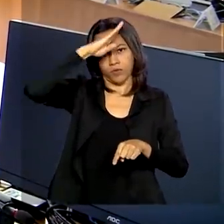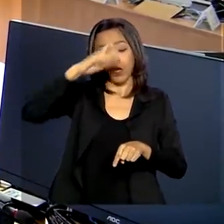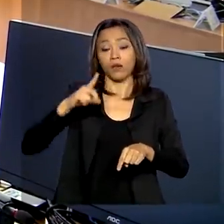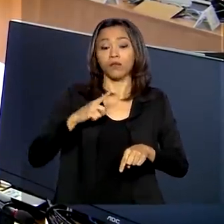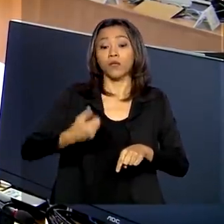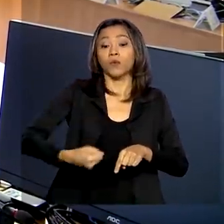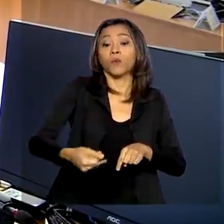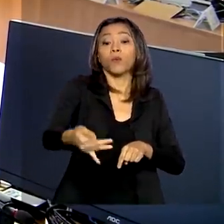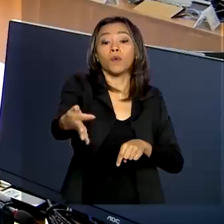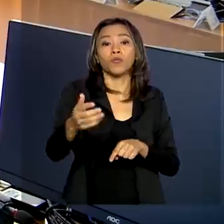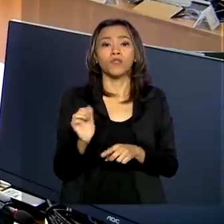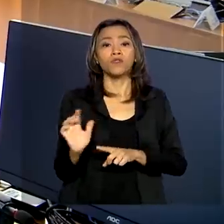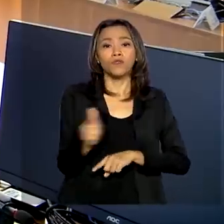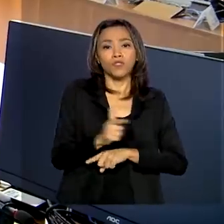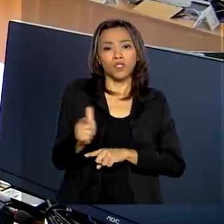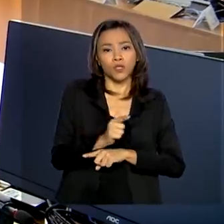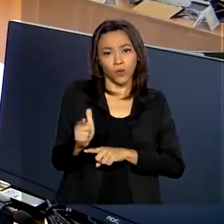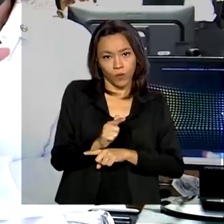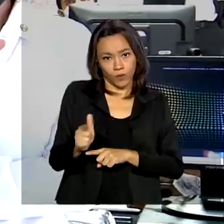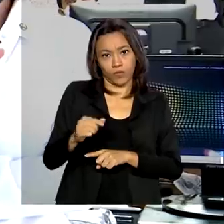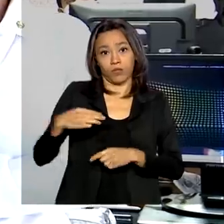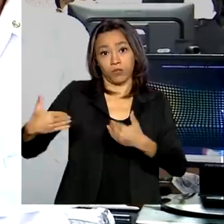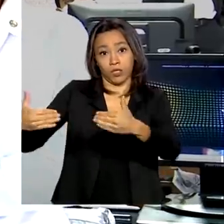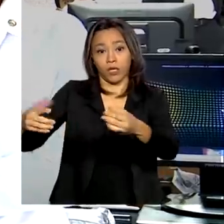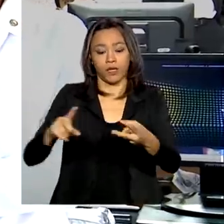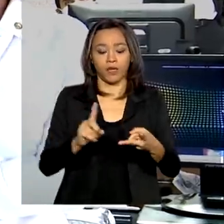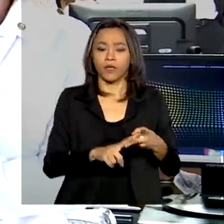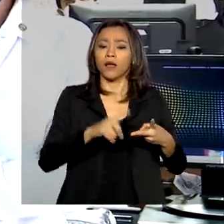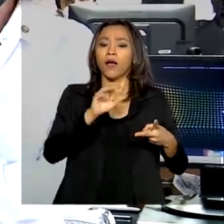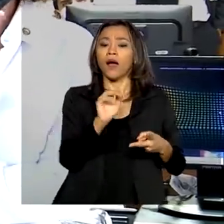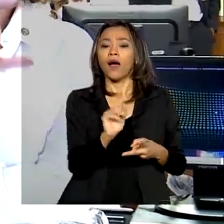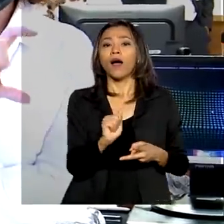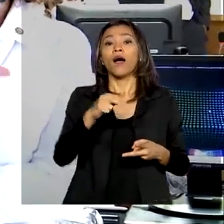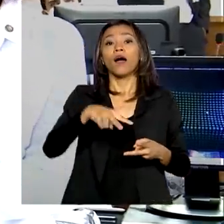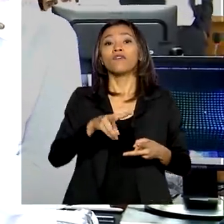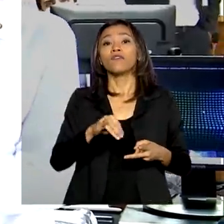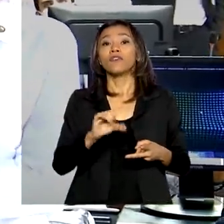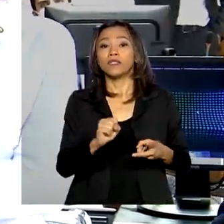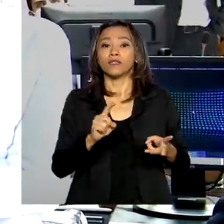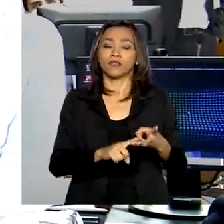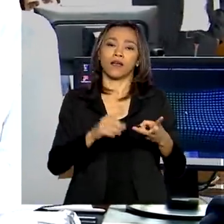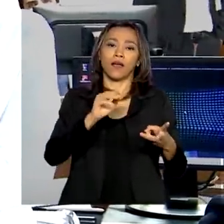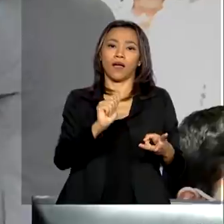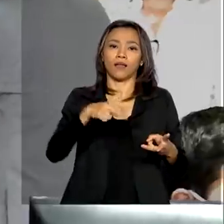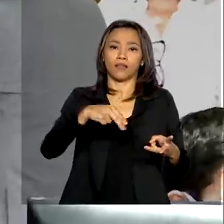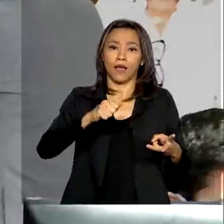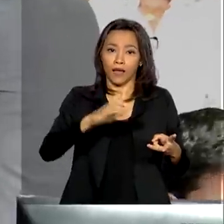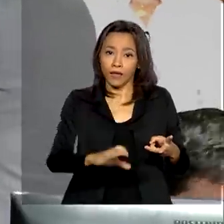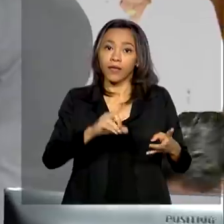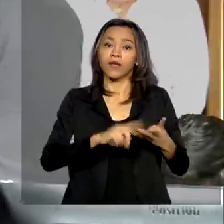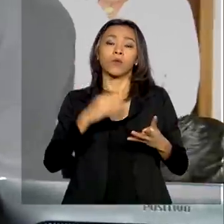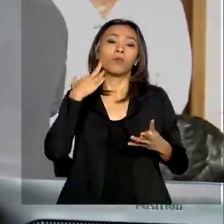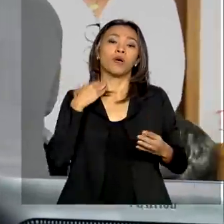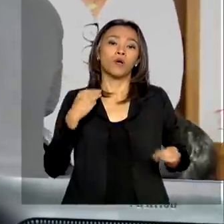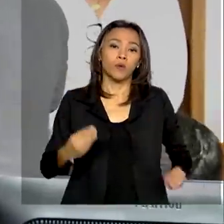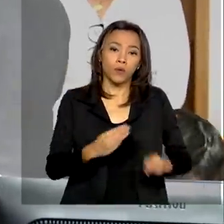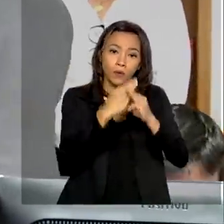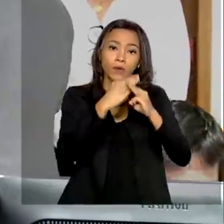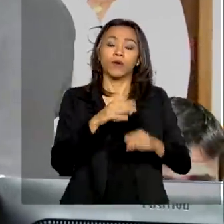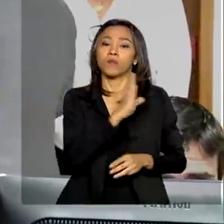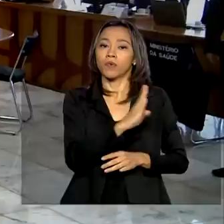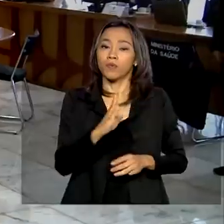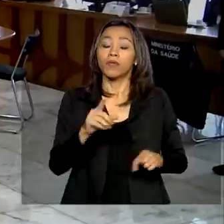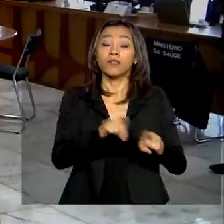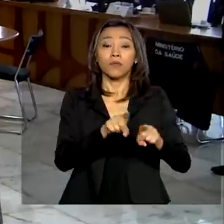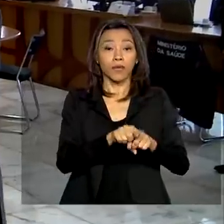22 ministérios de agências reguladoras, como a Anvisa e a ANAC, do Banco do Brasil, da Caixa Econômica e do BNDES.